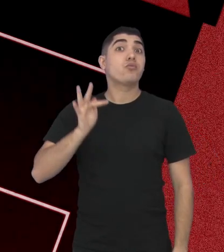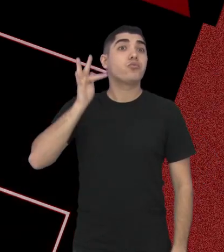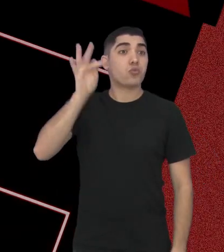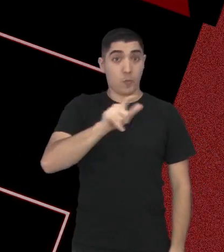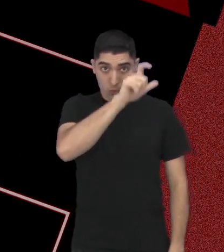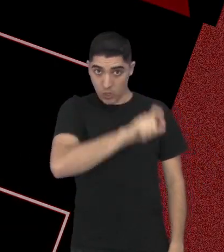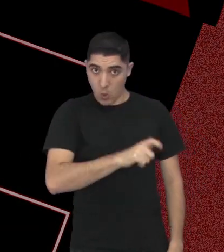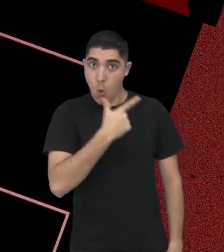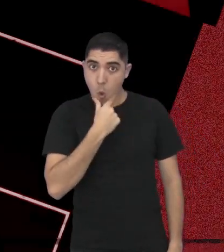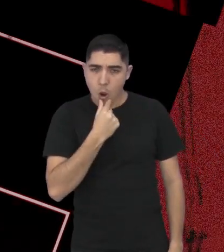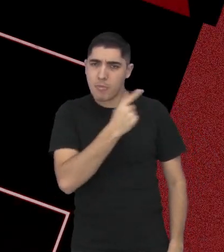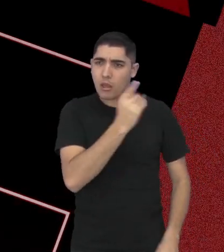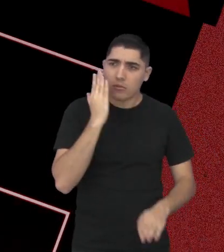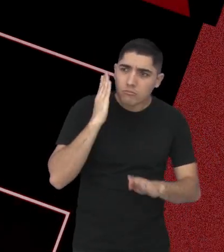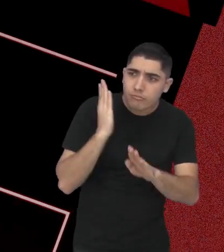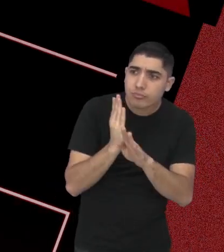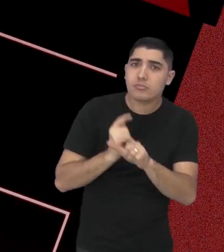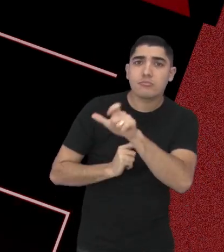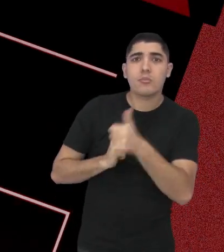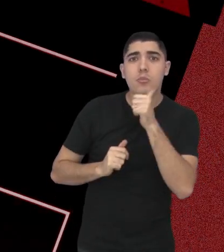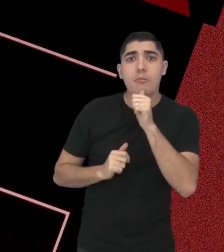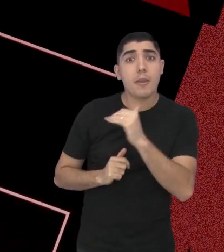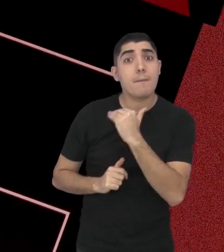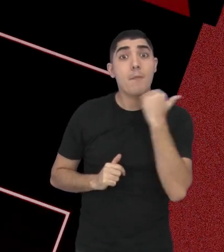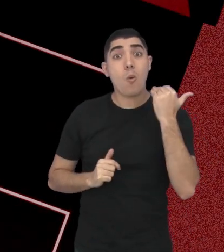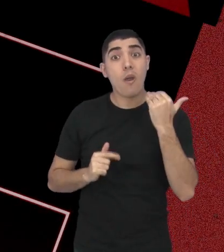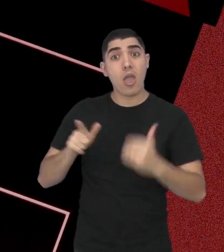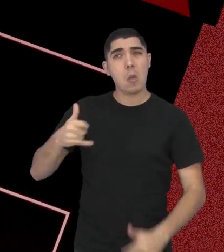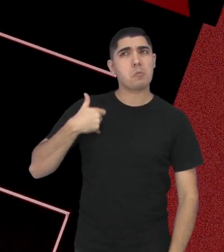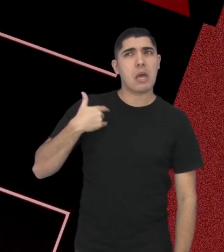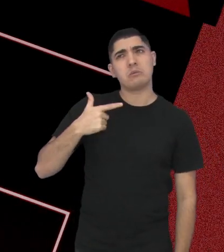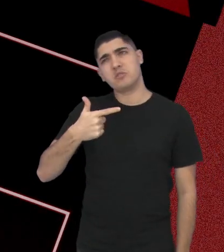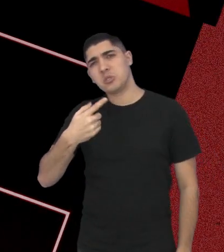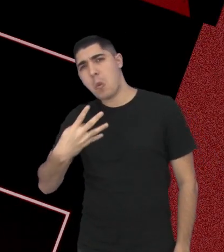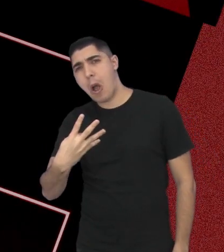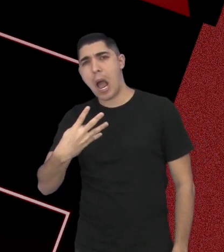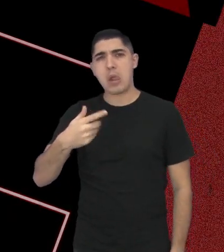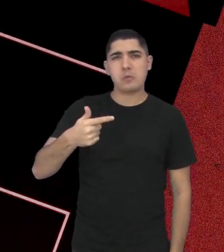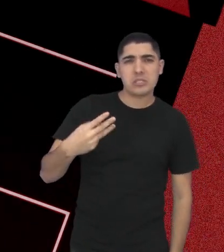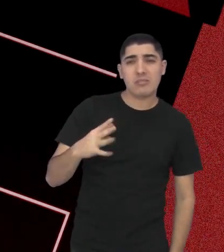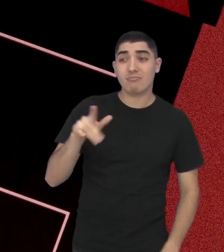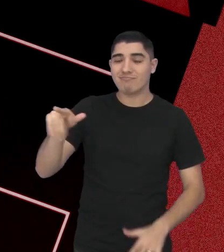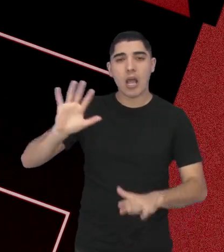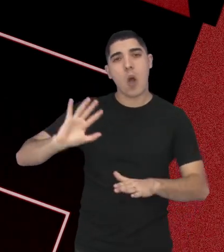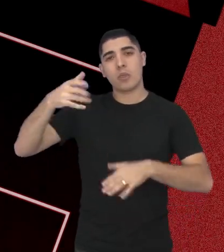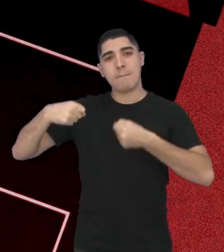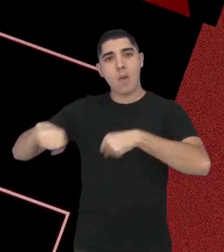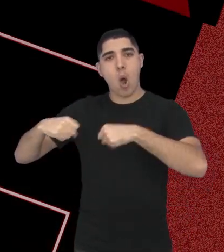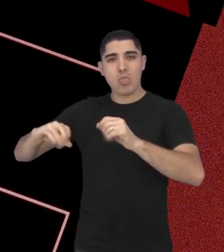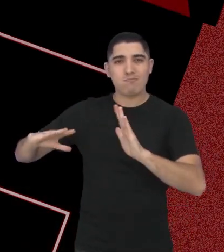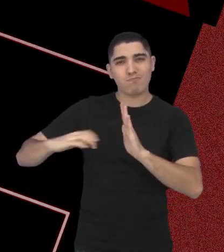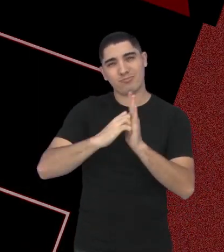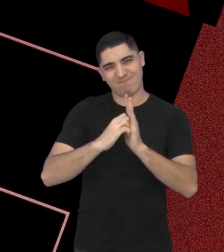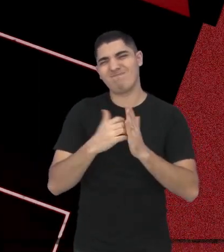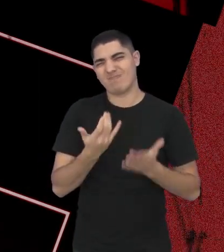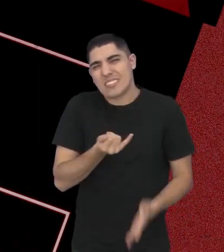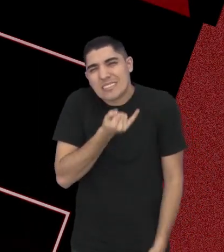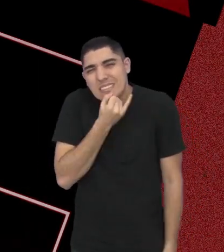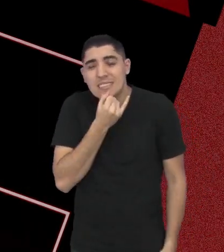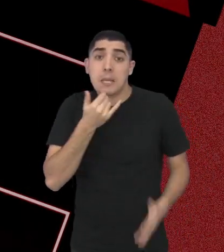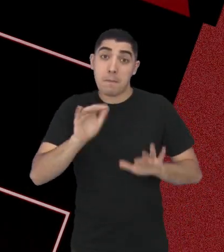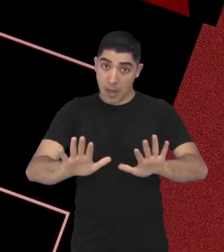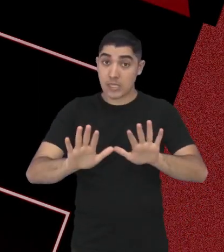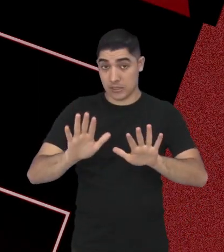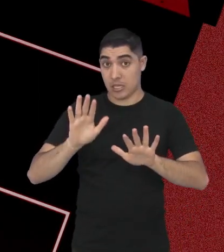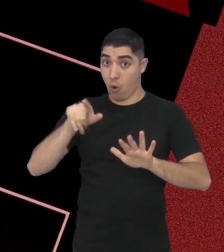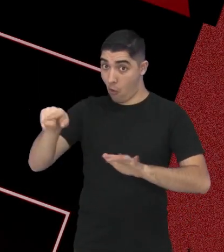tarde, o diretor descobriu que essa jovem tinha morrido antes mesmo dos 25 anos num acidente de moto. Triste, né? Mas eu já